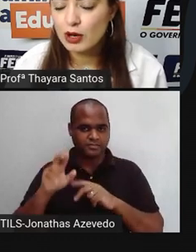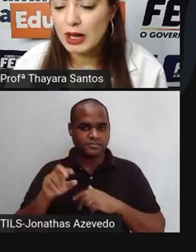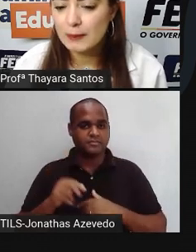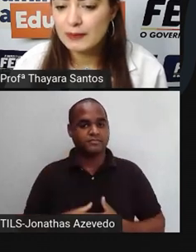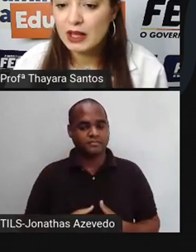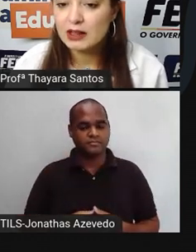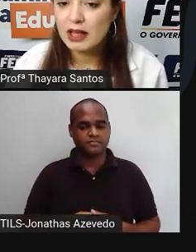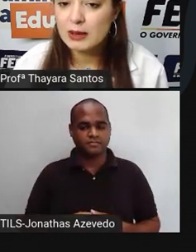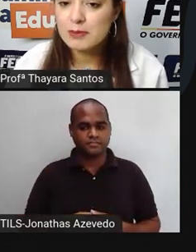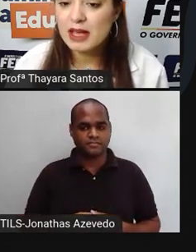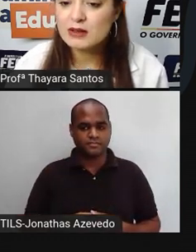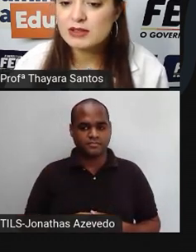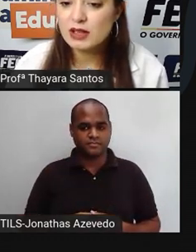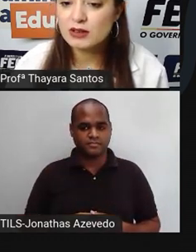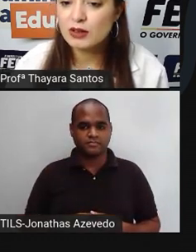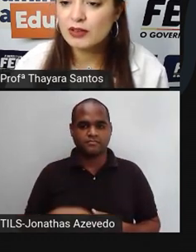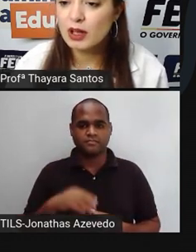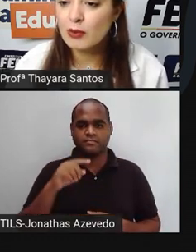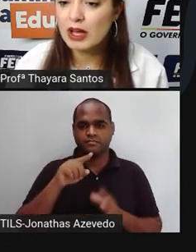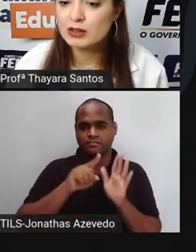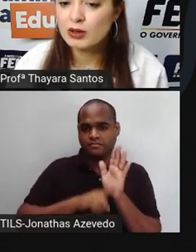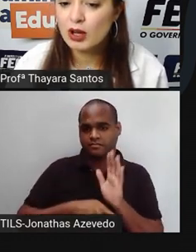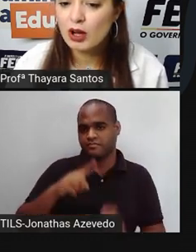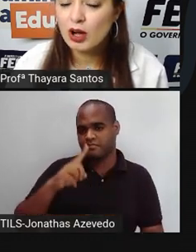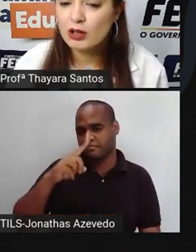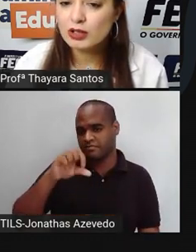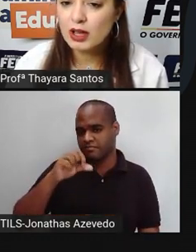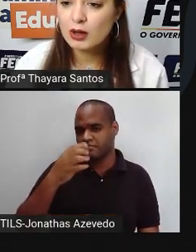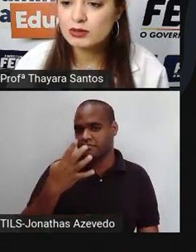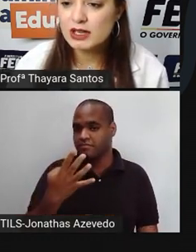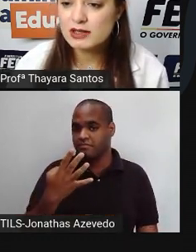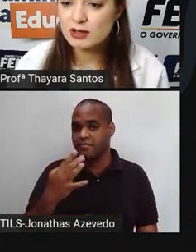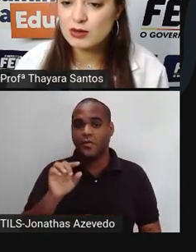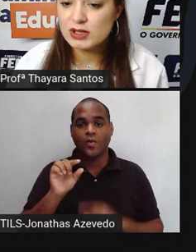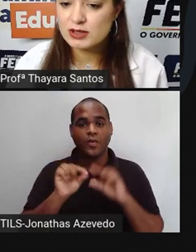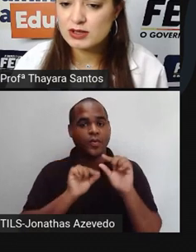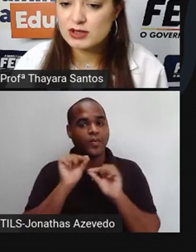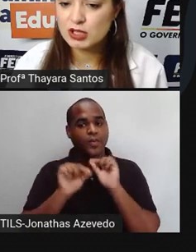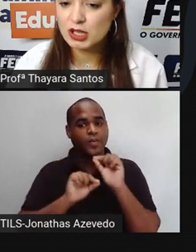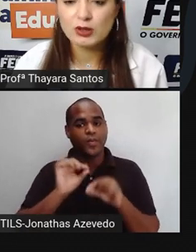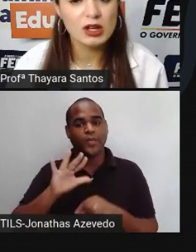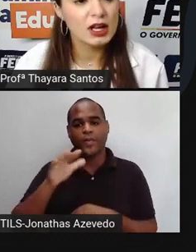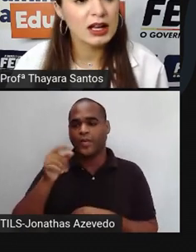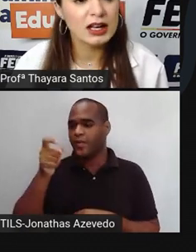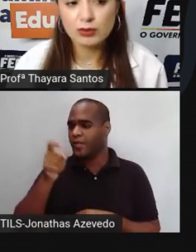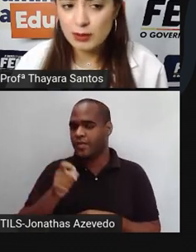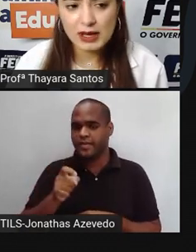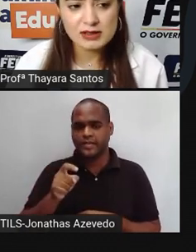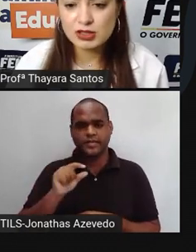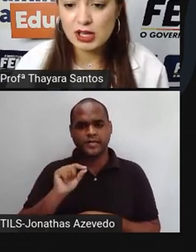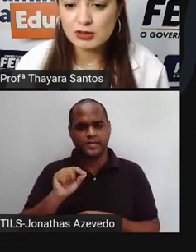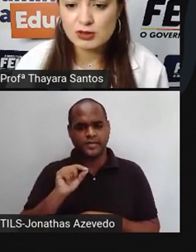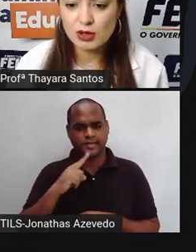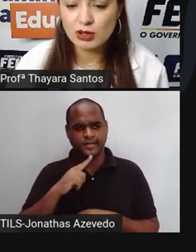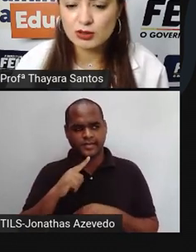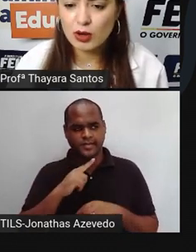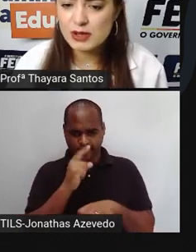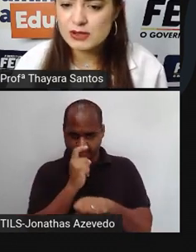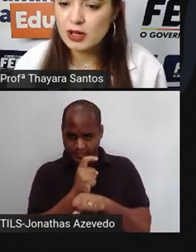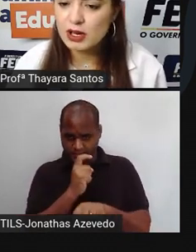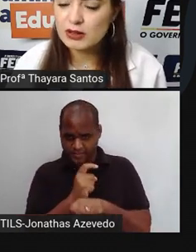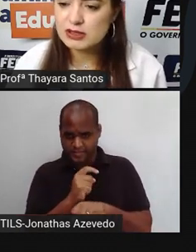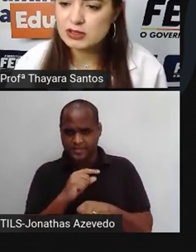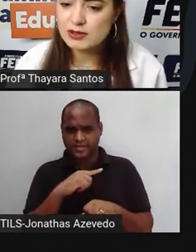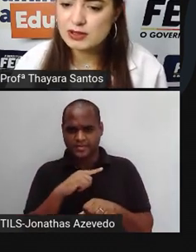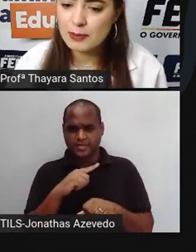Vamos lá. Está em menos 194. Olha o que está acontecendo com esse oxigênio. Ele não está mais em estado sólido. Olha